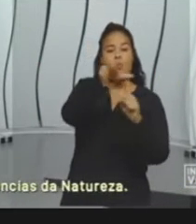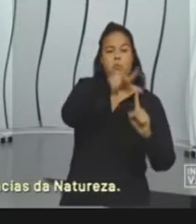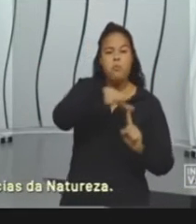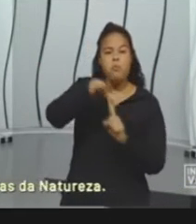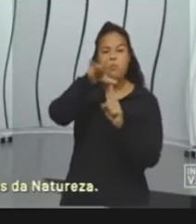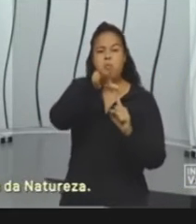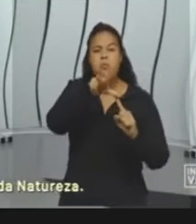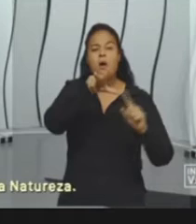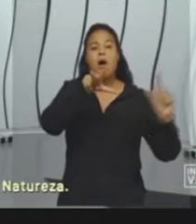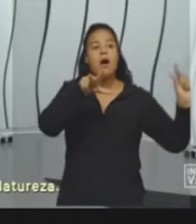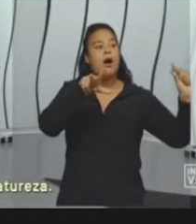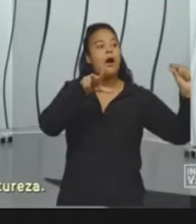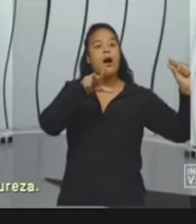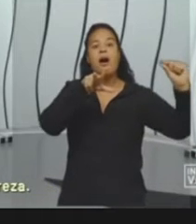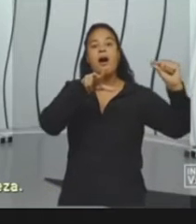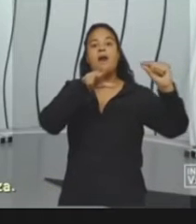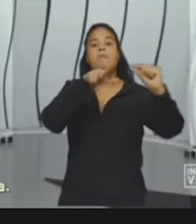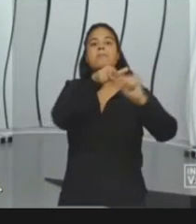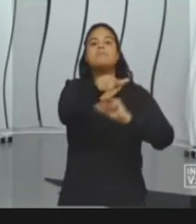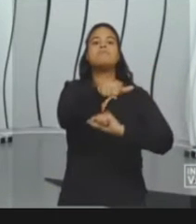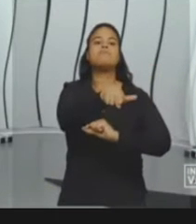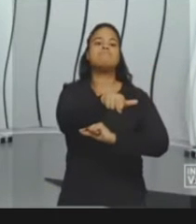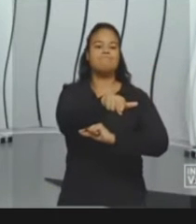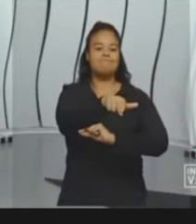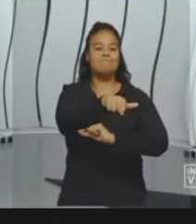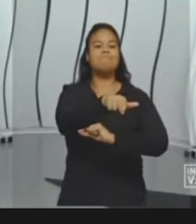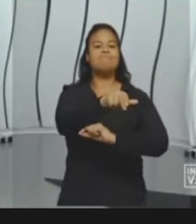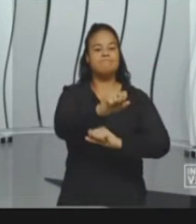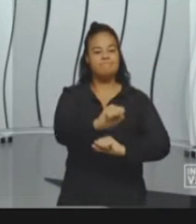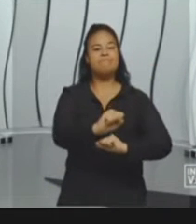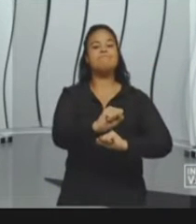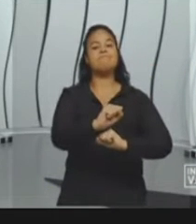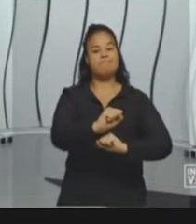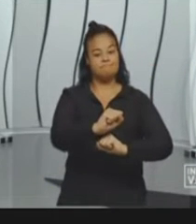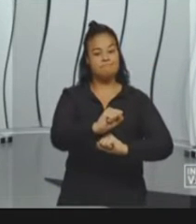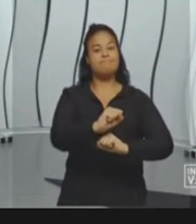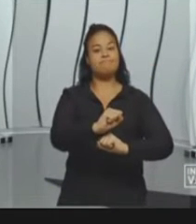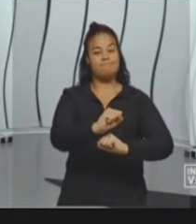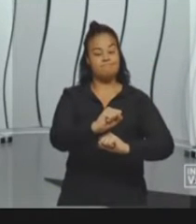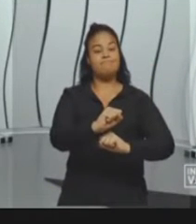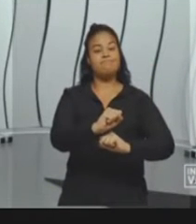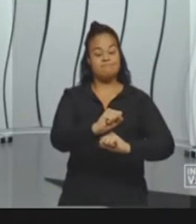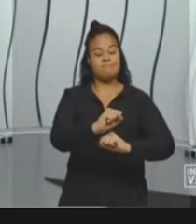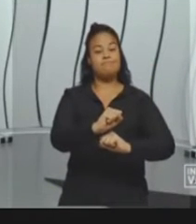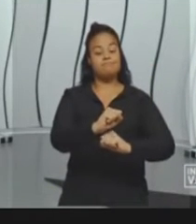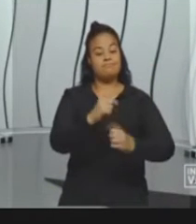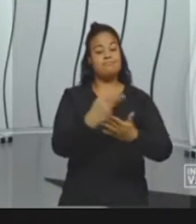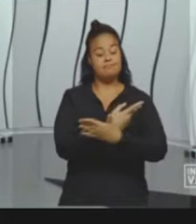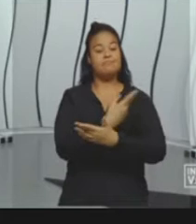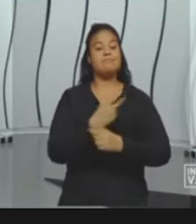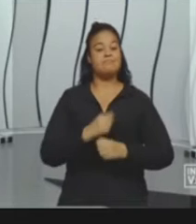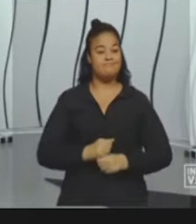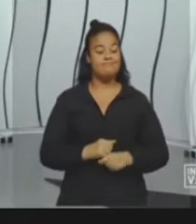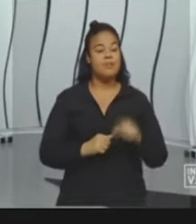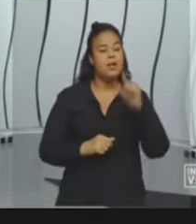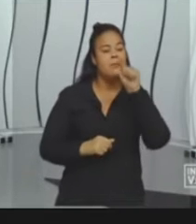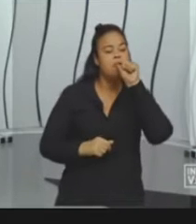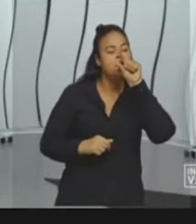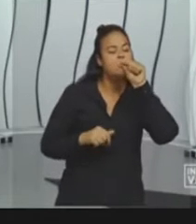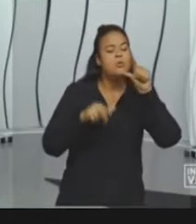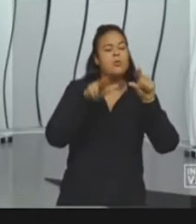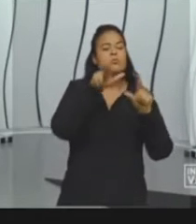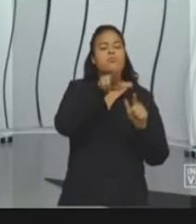rapidamente, os pássaros não veem essas hélices e passam, vão passar no meio da hélice e acabam sendo atingidos. Acontece realmente